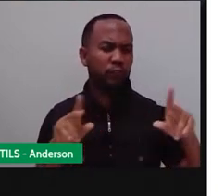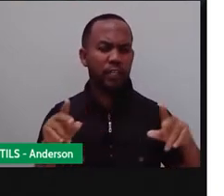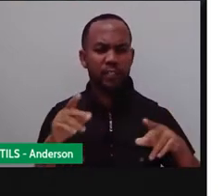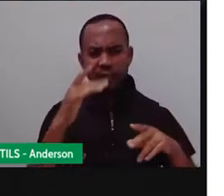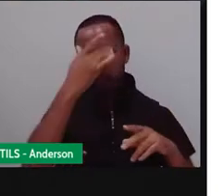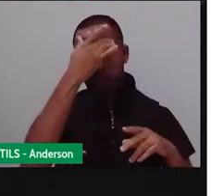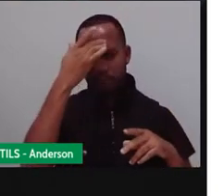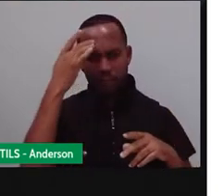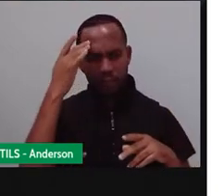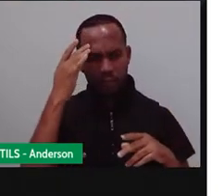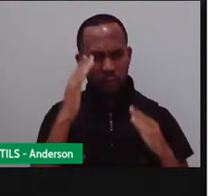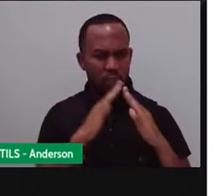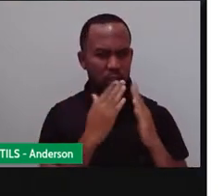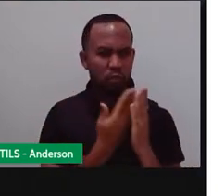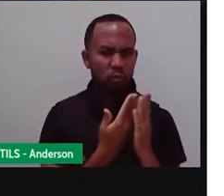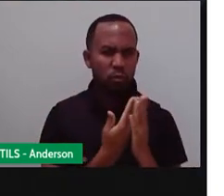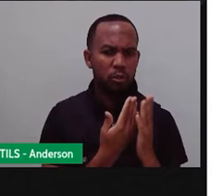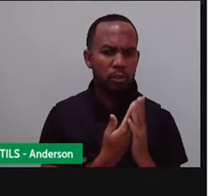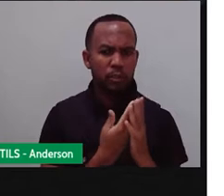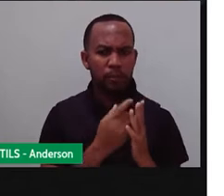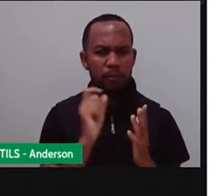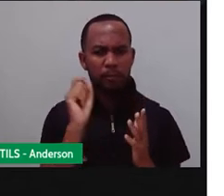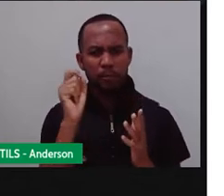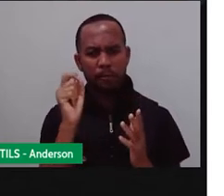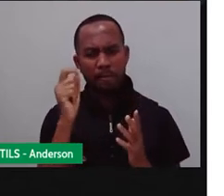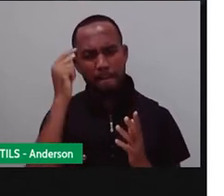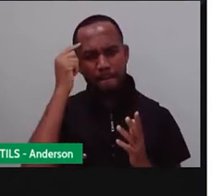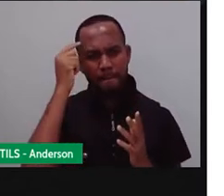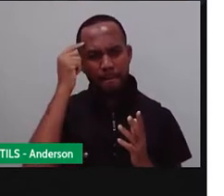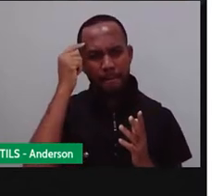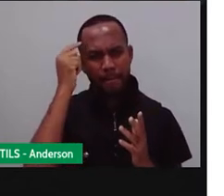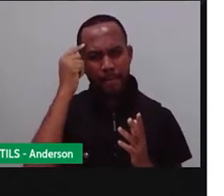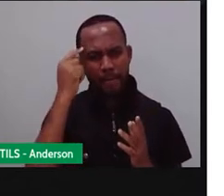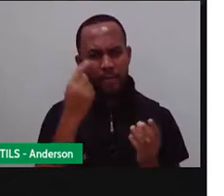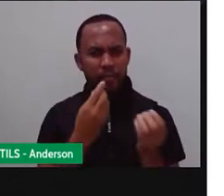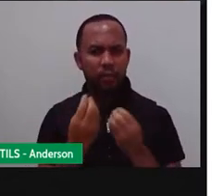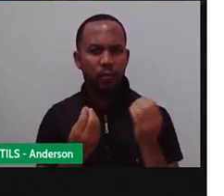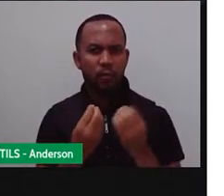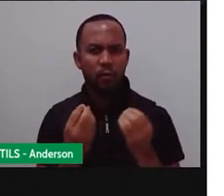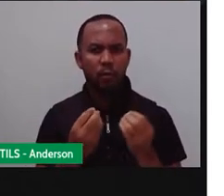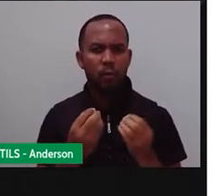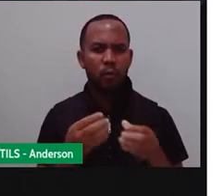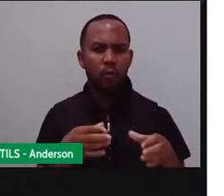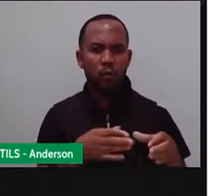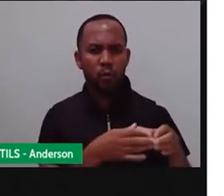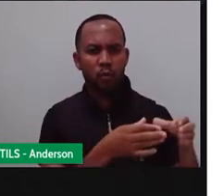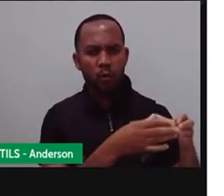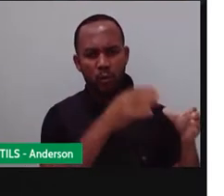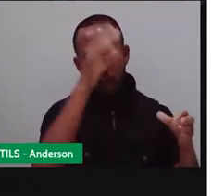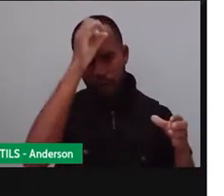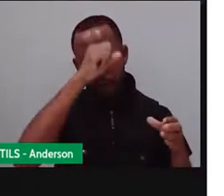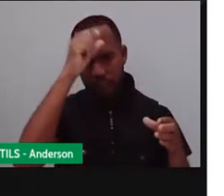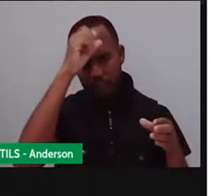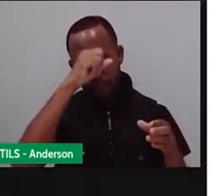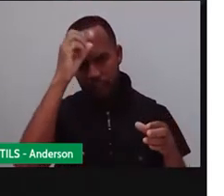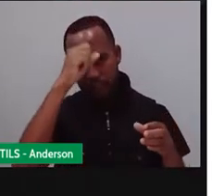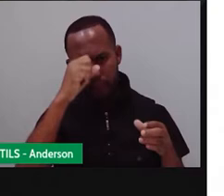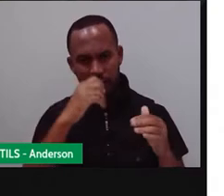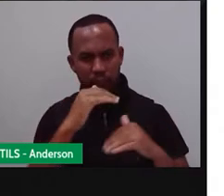Leonardo da Vinci, Michelangelo, vários artistas também tinham seus aprendizes, né? Que eram pessoas que